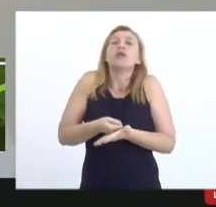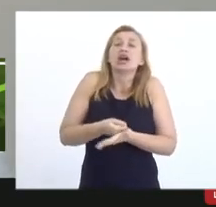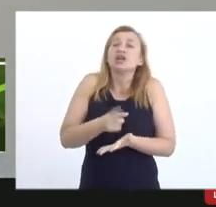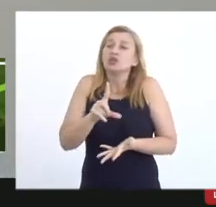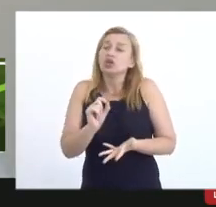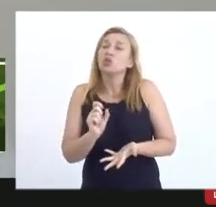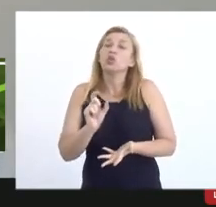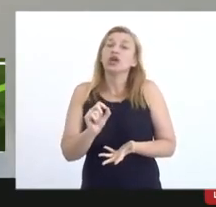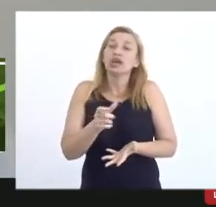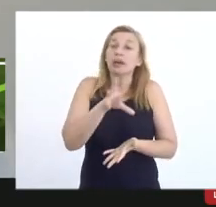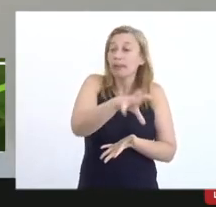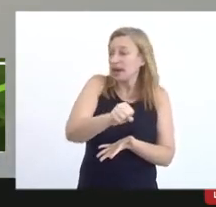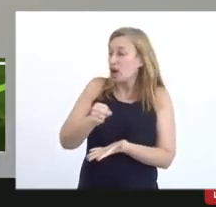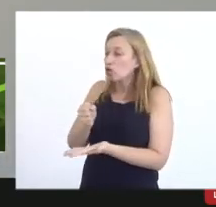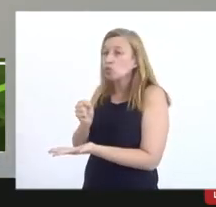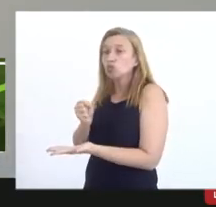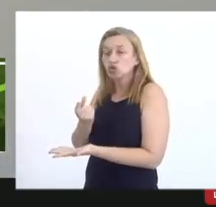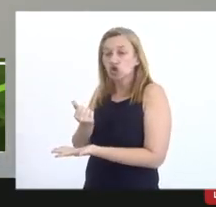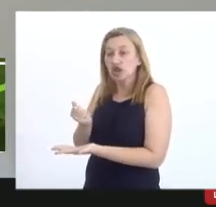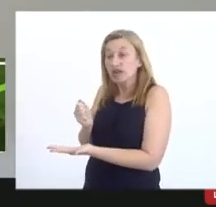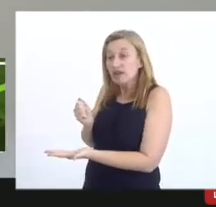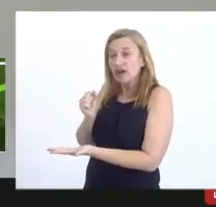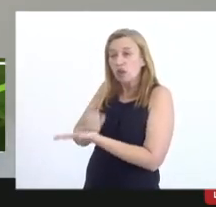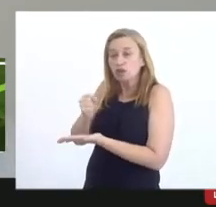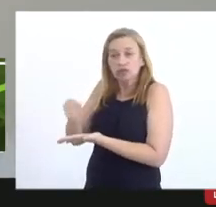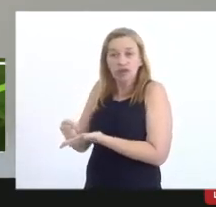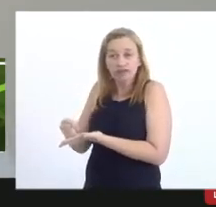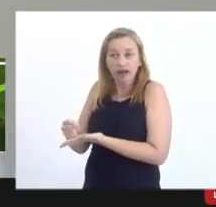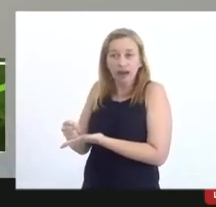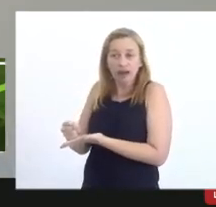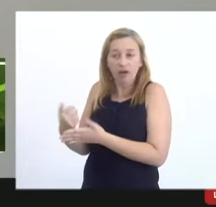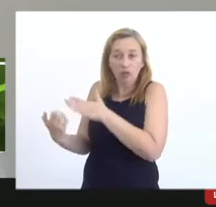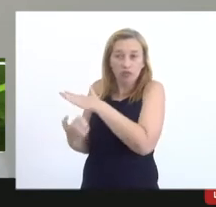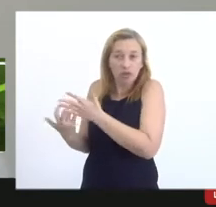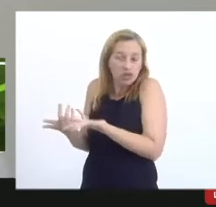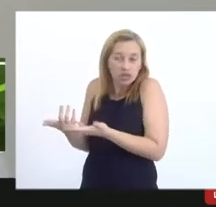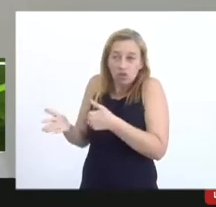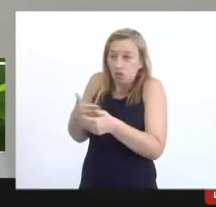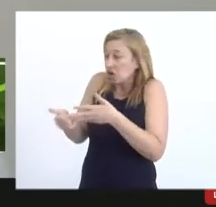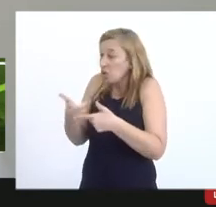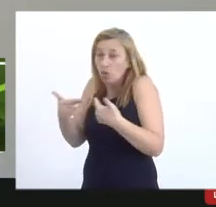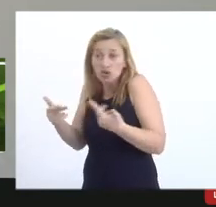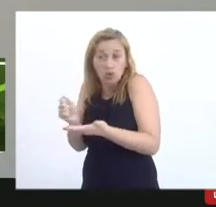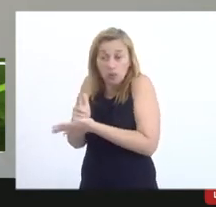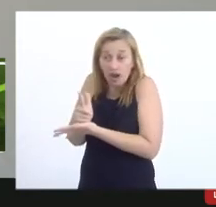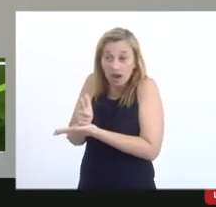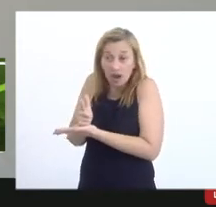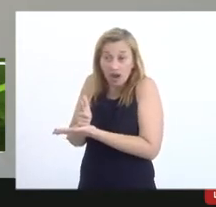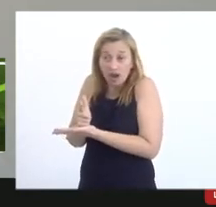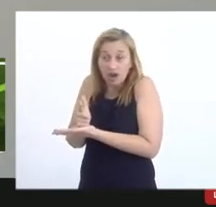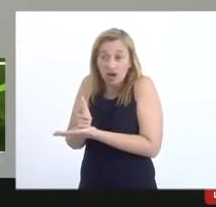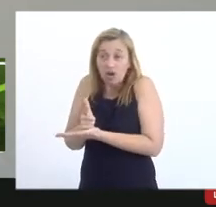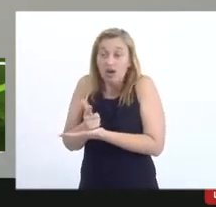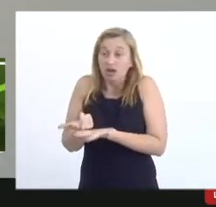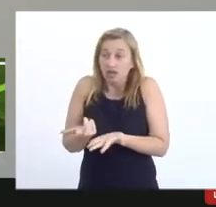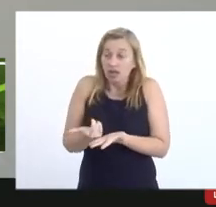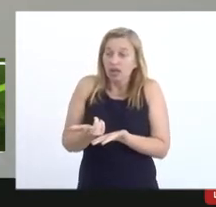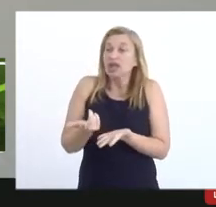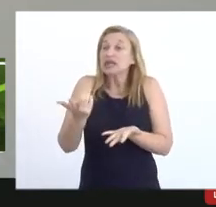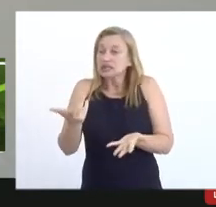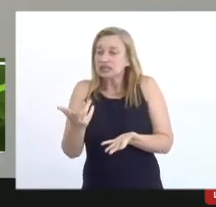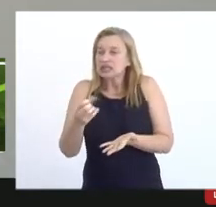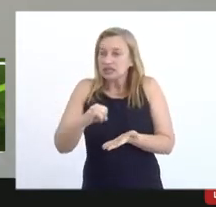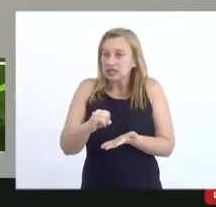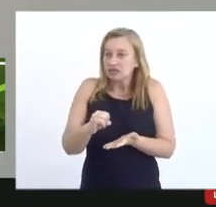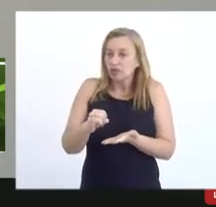o dinheiro e vai contratar ele vai contratar um prestador de serviço ou vai comprar alguma coisa o prestador de serviço tem uma nota fiscal eletrônica de